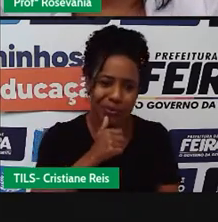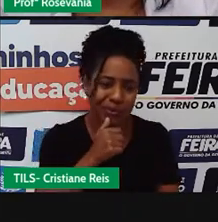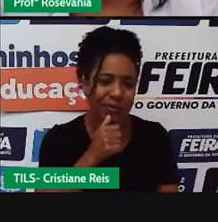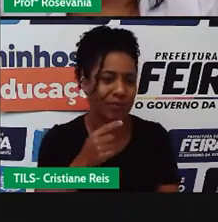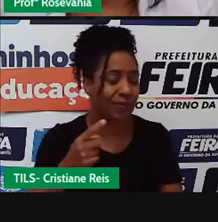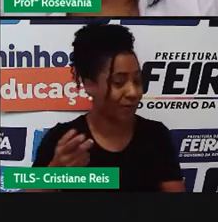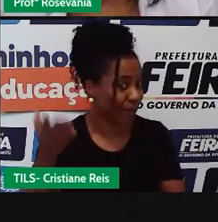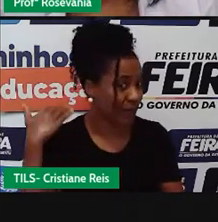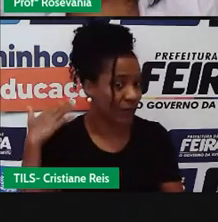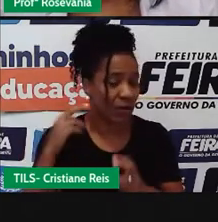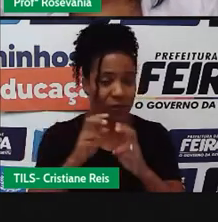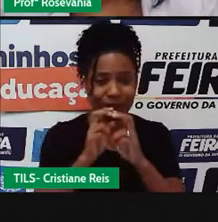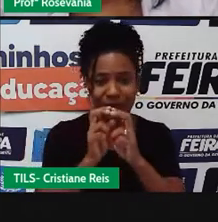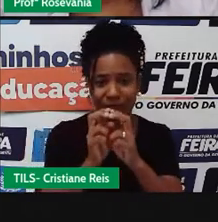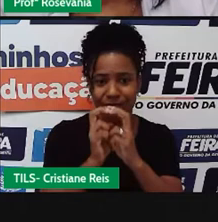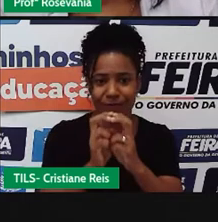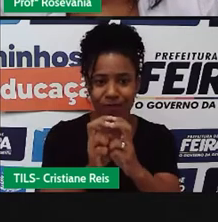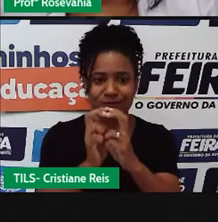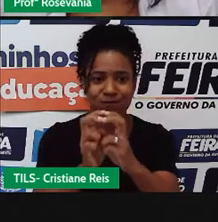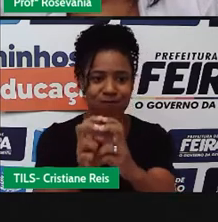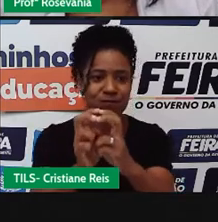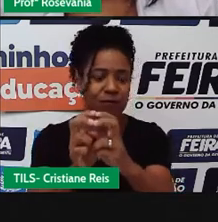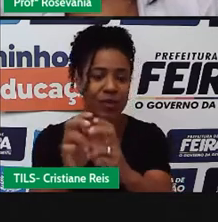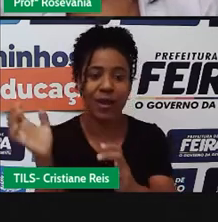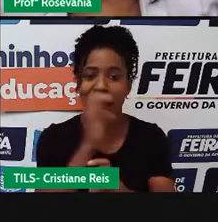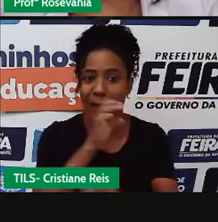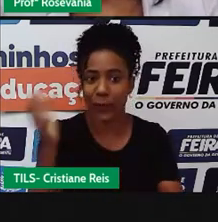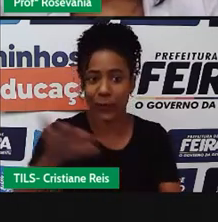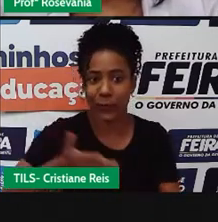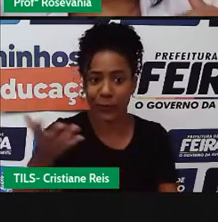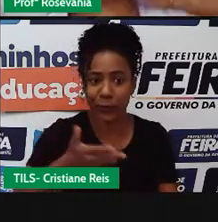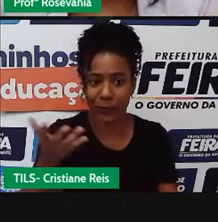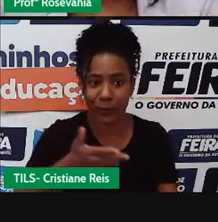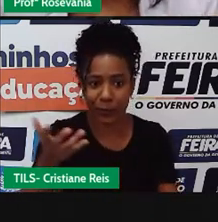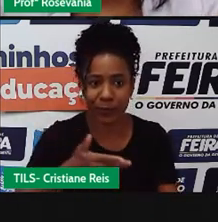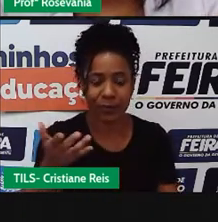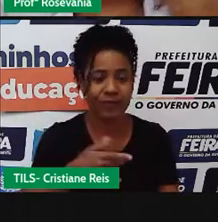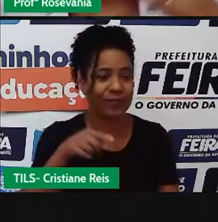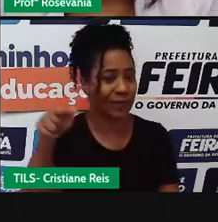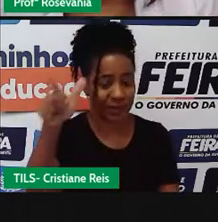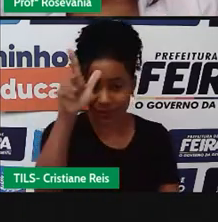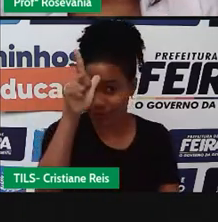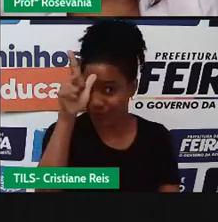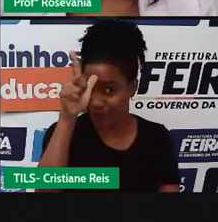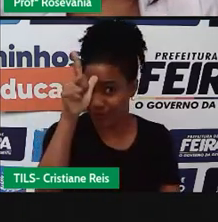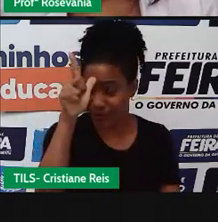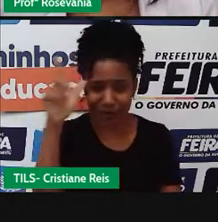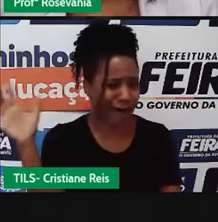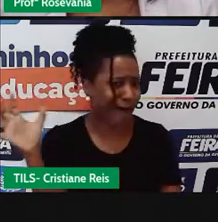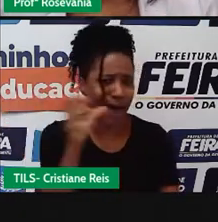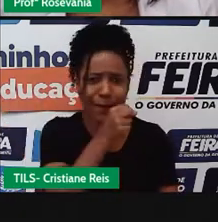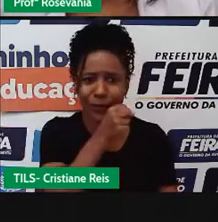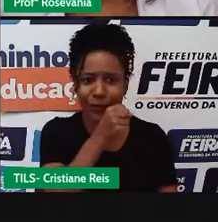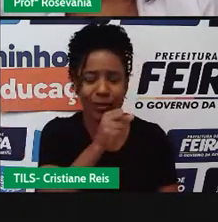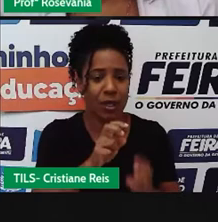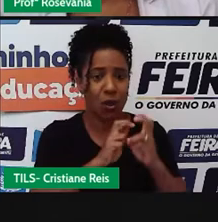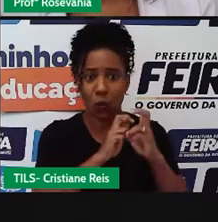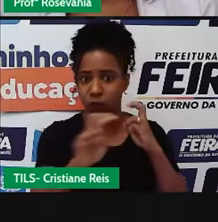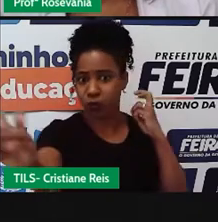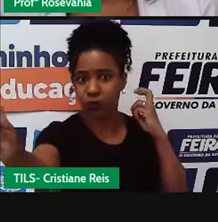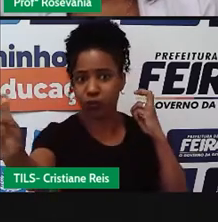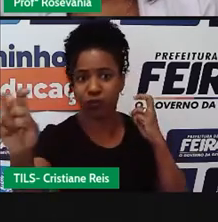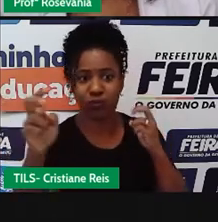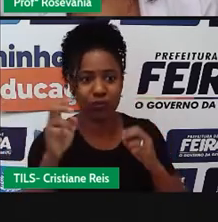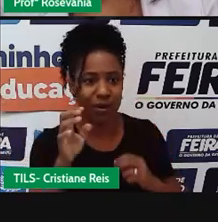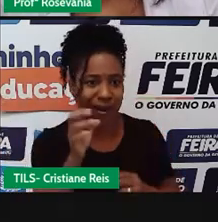trens, assim, velozes, como a gente observa alguns, né, na Alemanha, tem o trem bala, que é rapidíssimo, né, de você ir distâncias enormes em